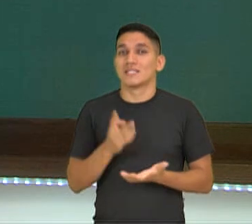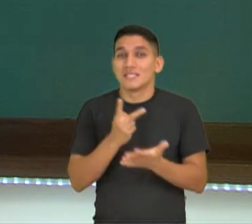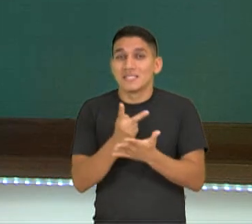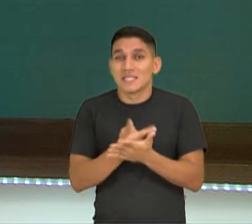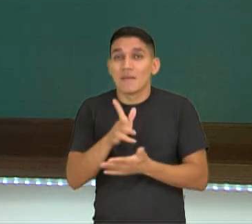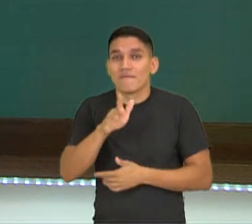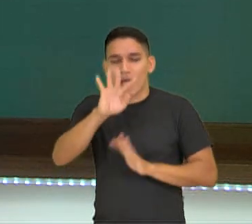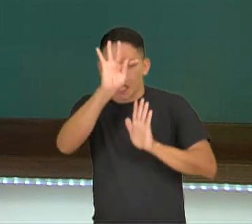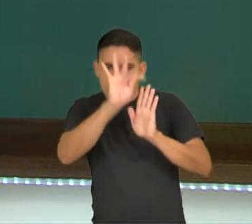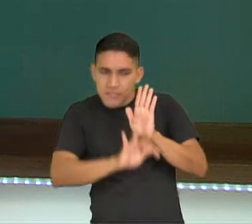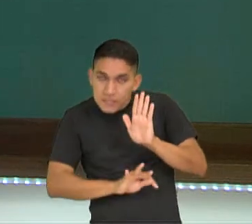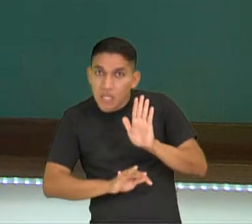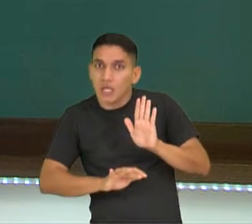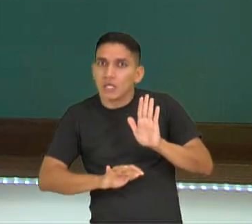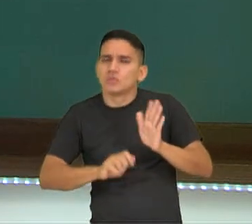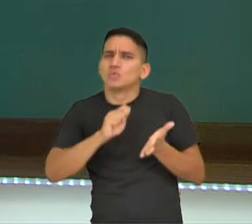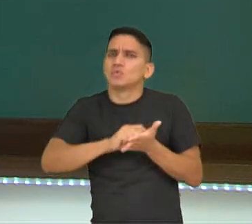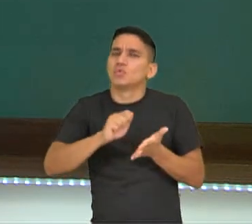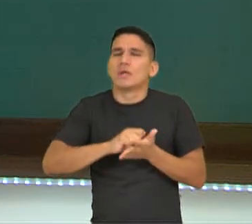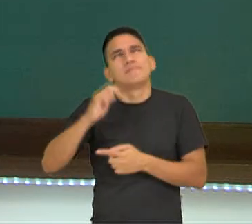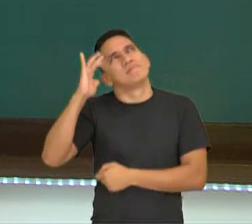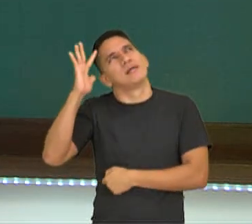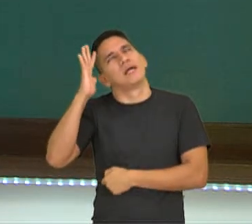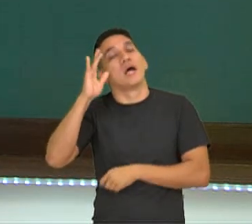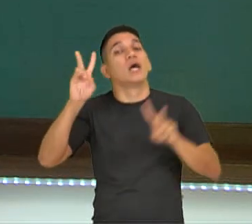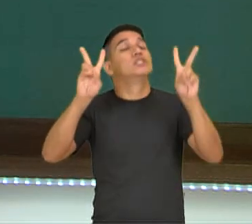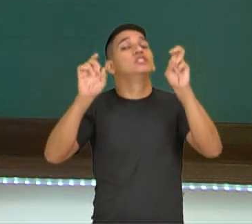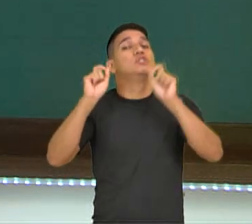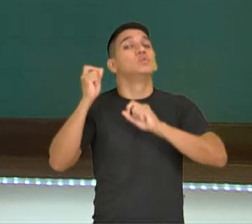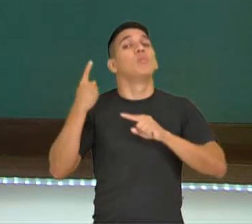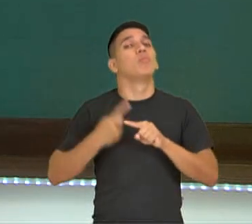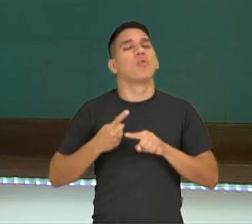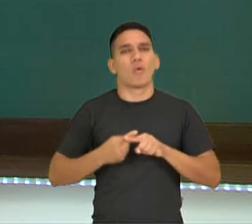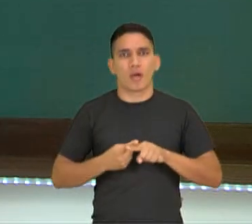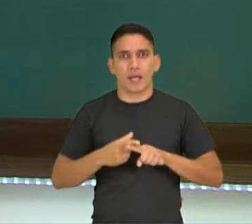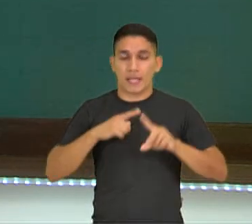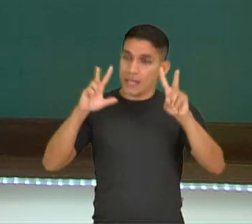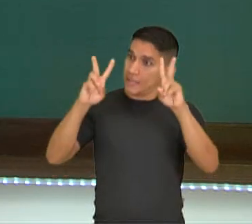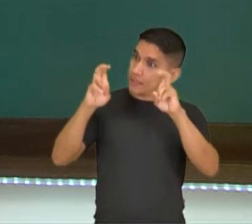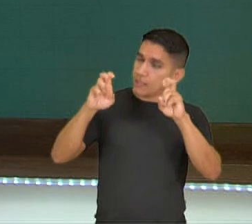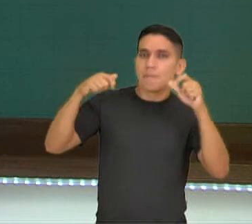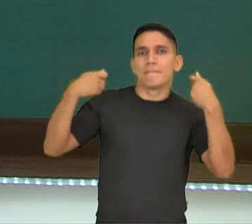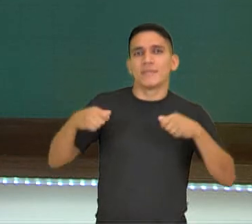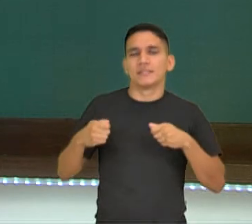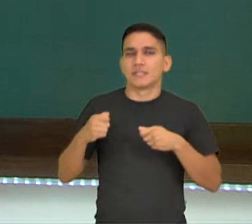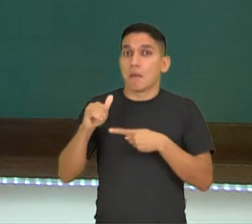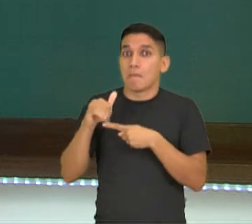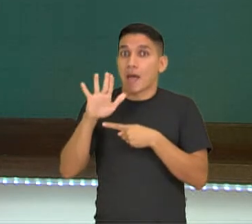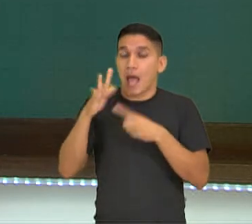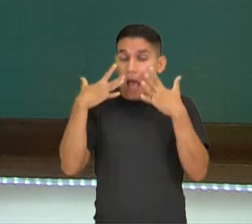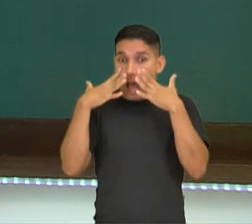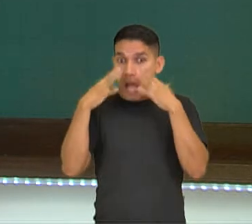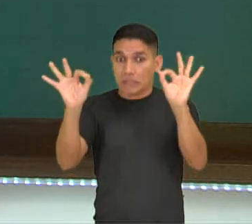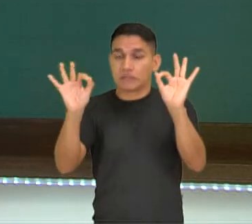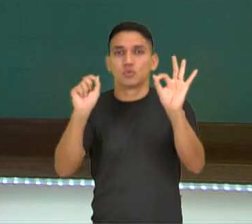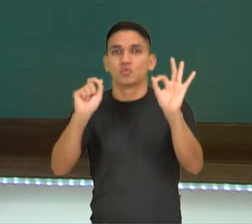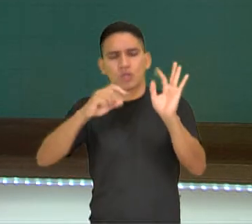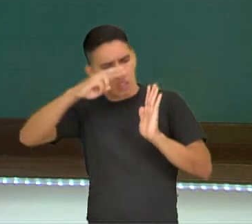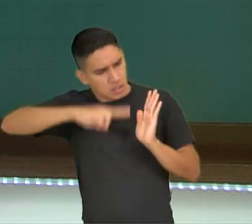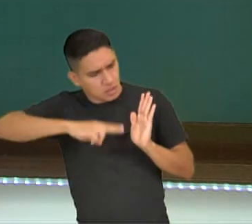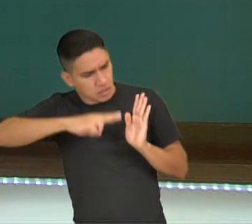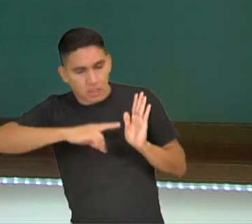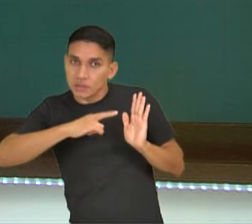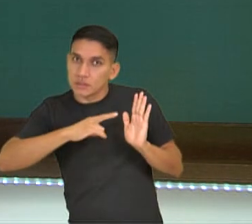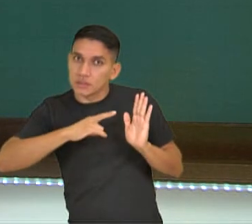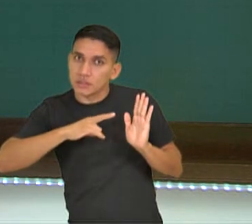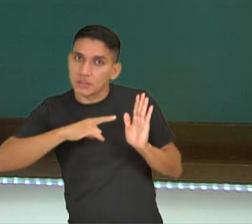fazer um texto, você tem que pensar muito no título. Por quê? O título deve ser, além de chamar a atenção do leitor,